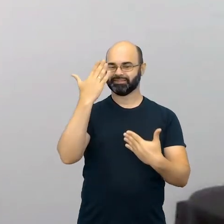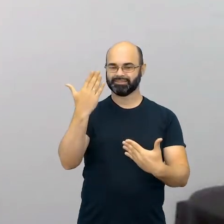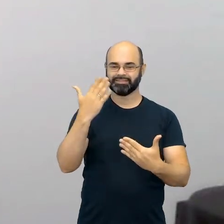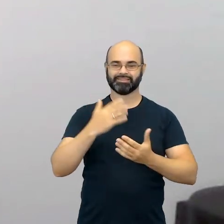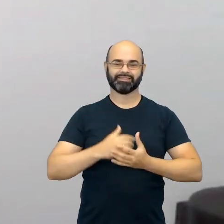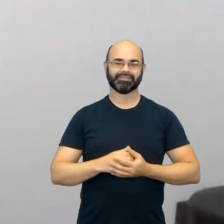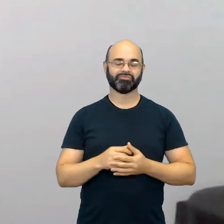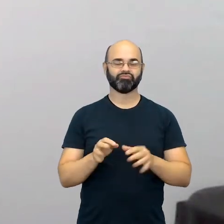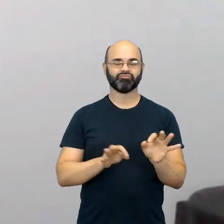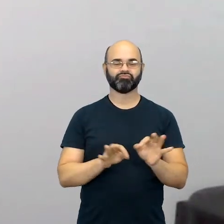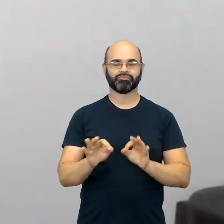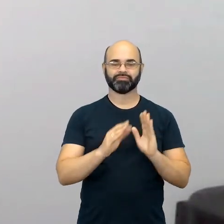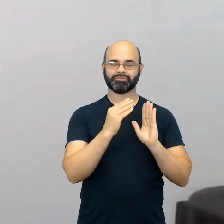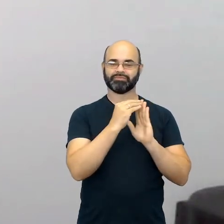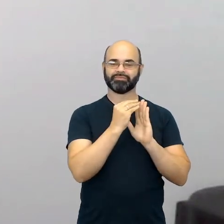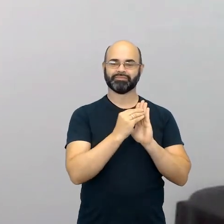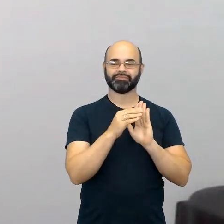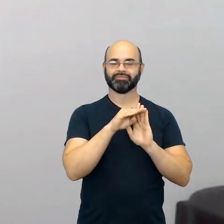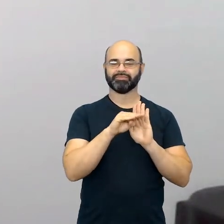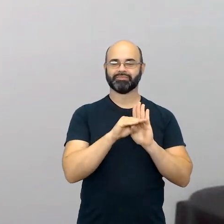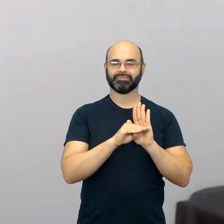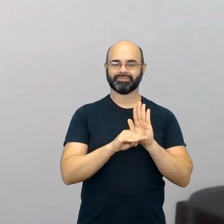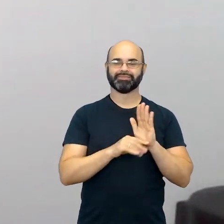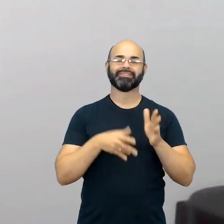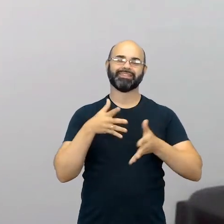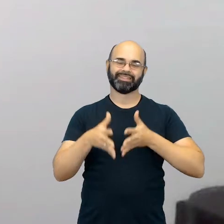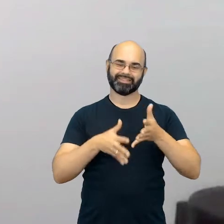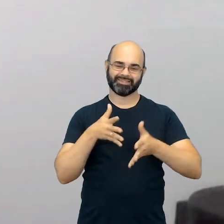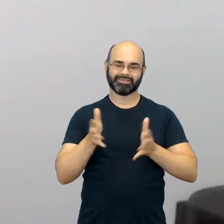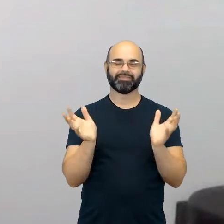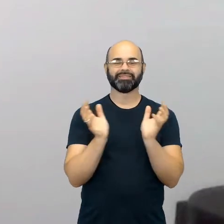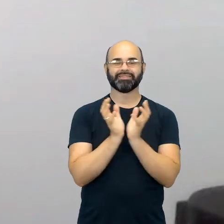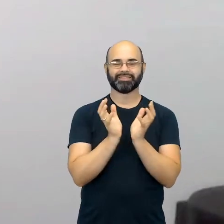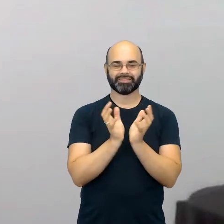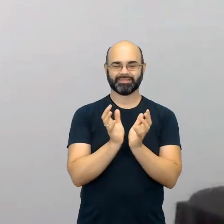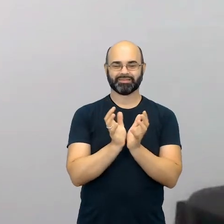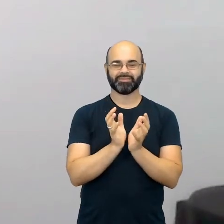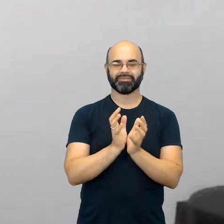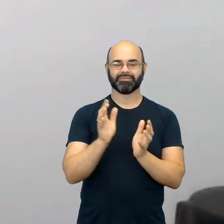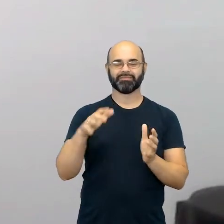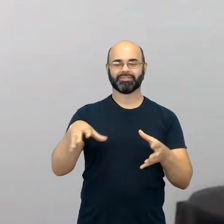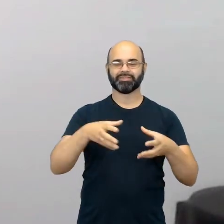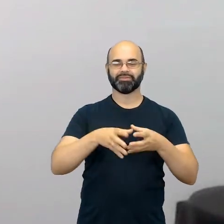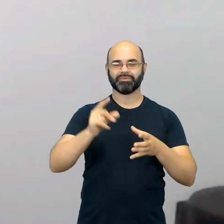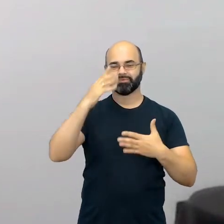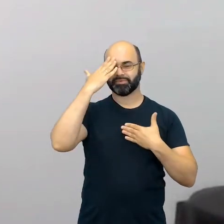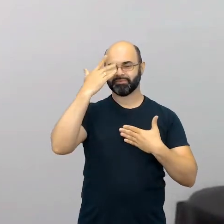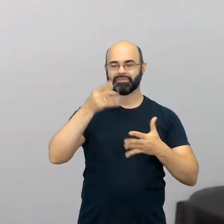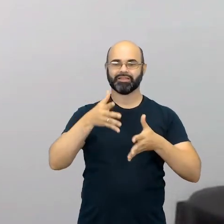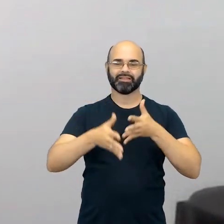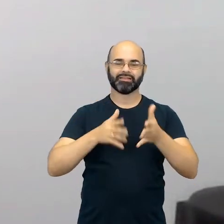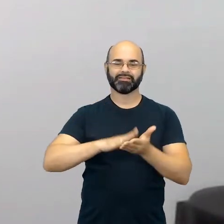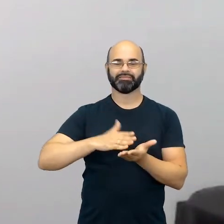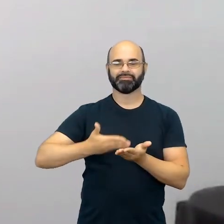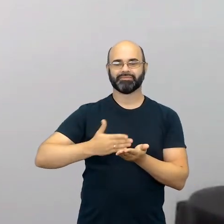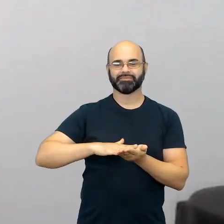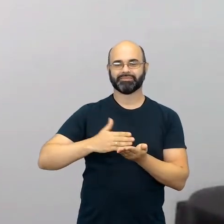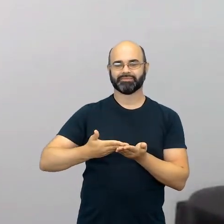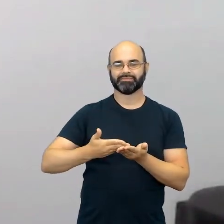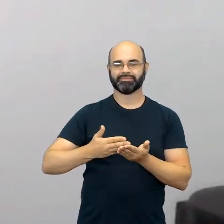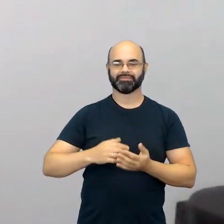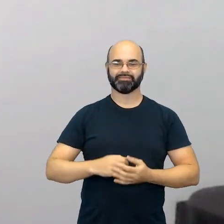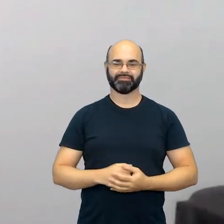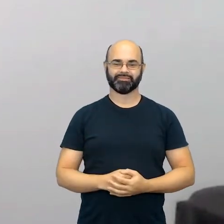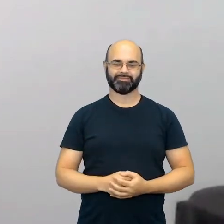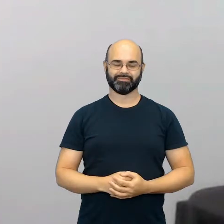pautas, agradeço aí nossos colegas da Libras que estão fazendo a interpretação e